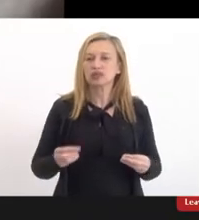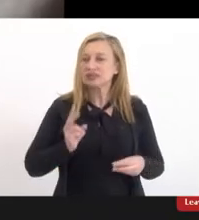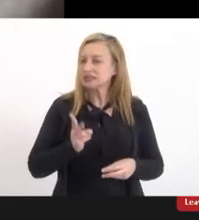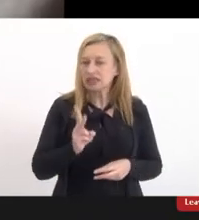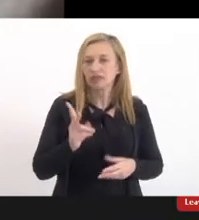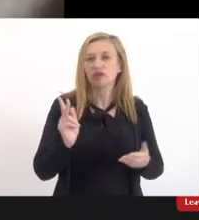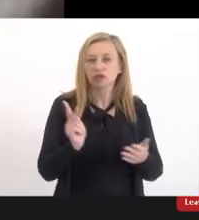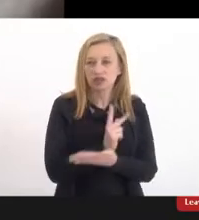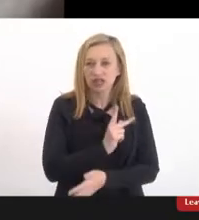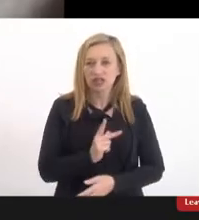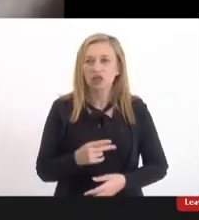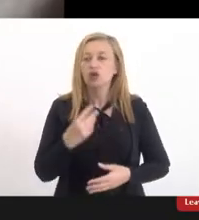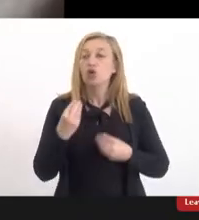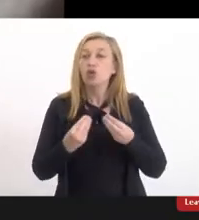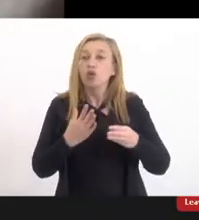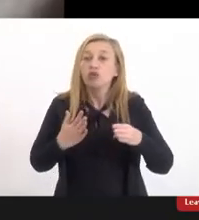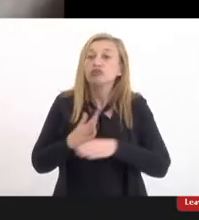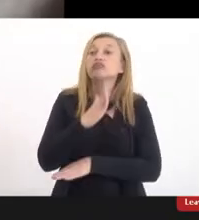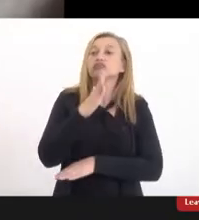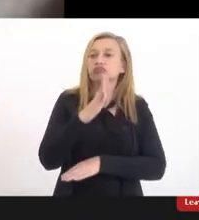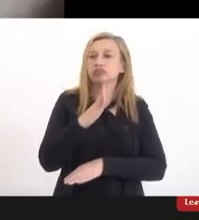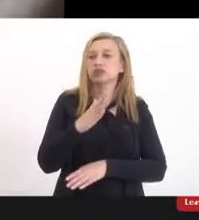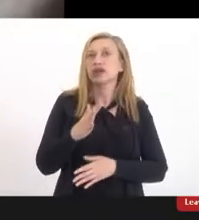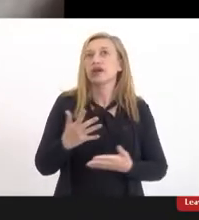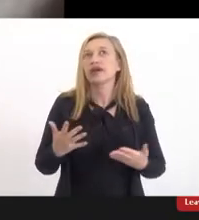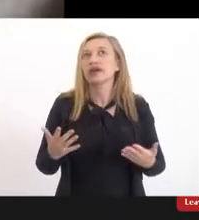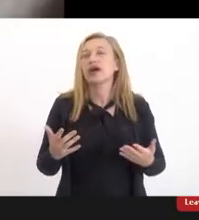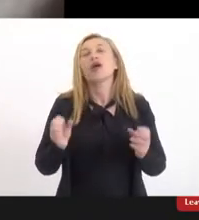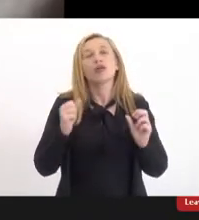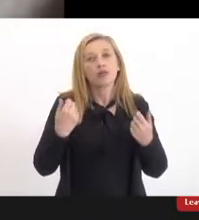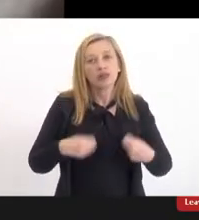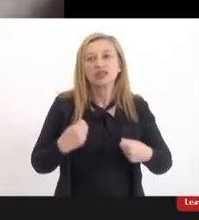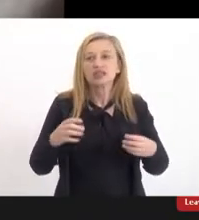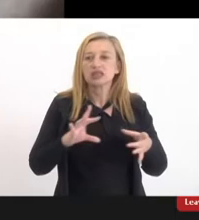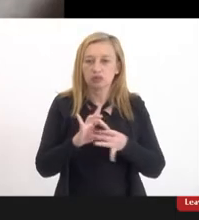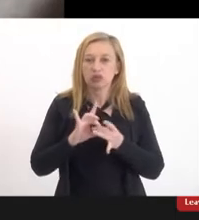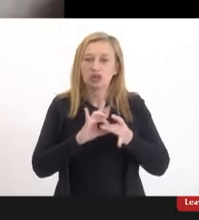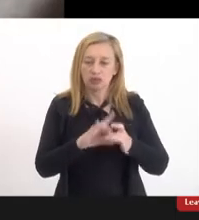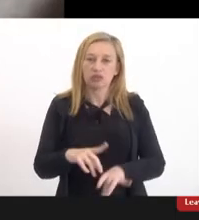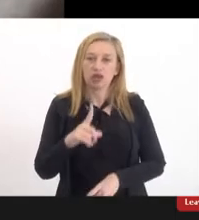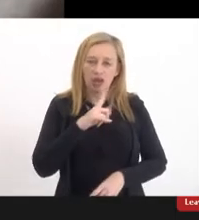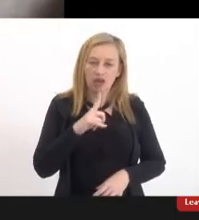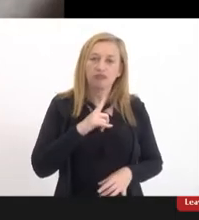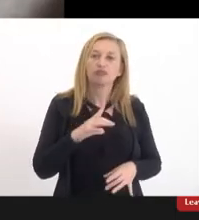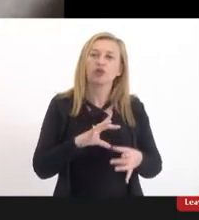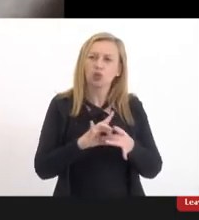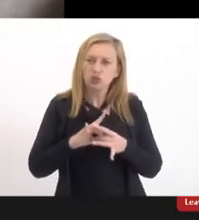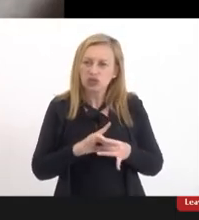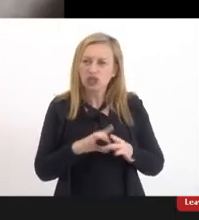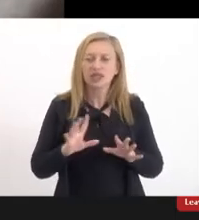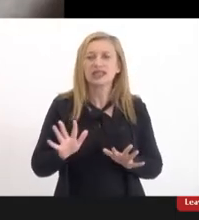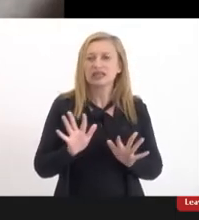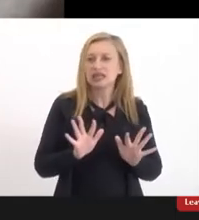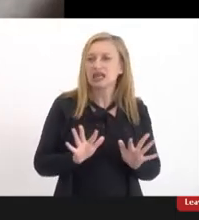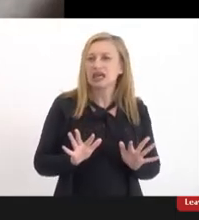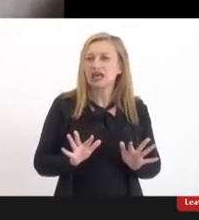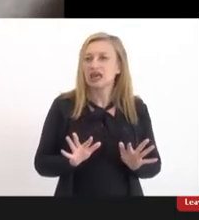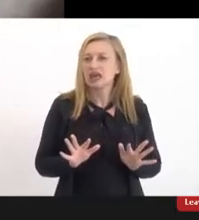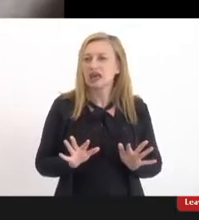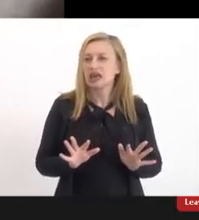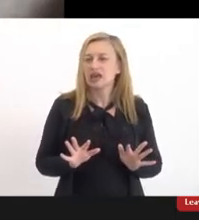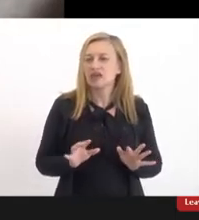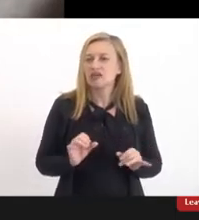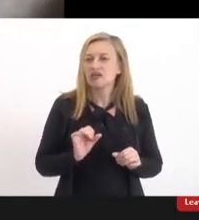inteiro como romper com isso a gente precisa se unir se unir muito simplesmente é